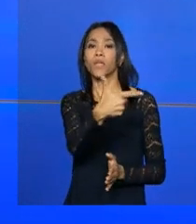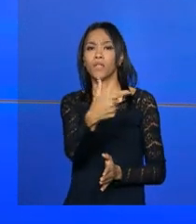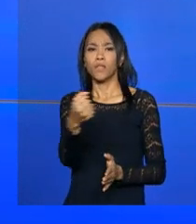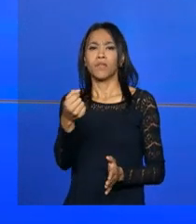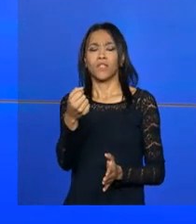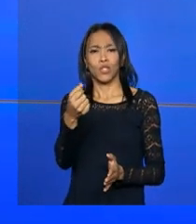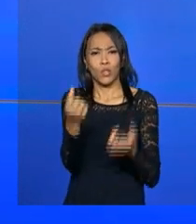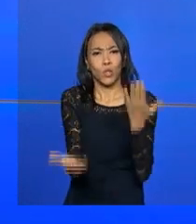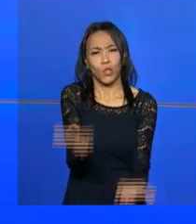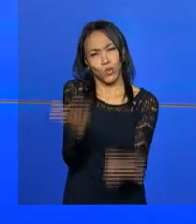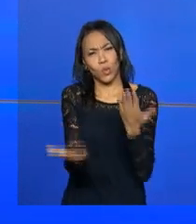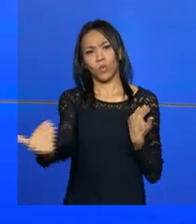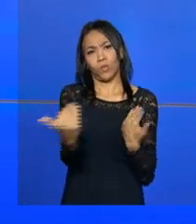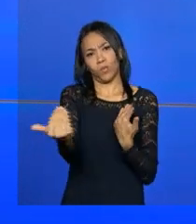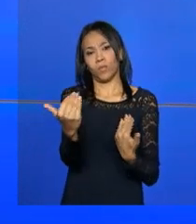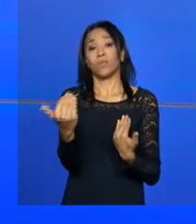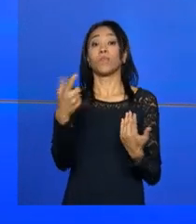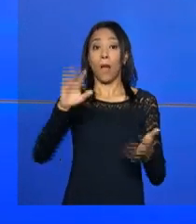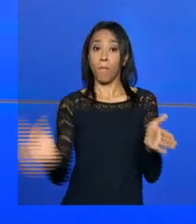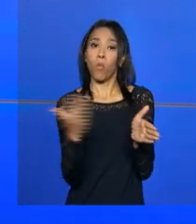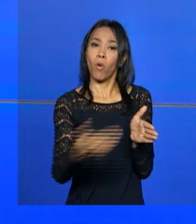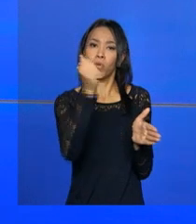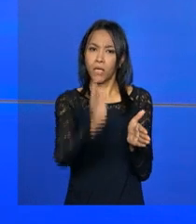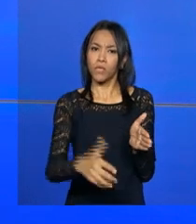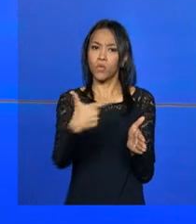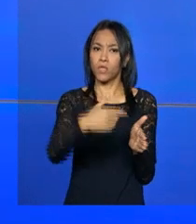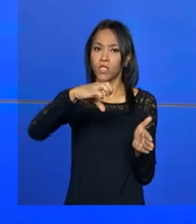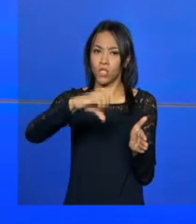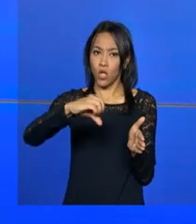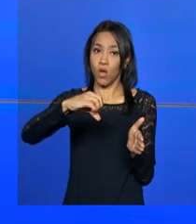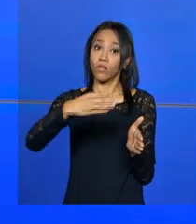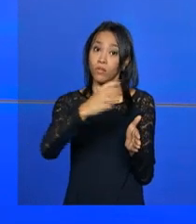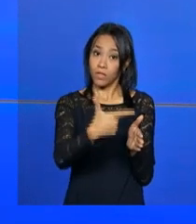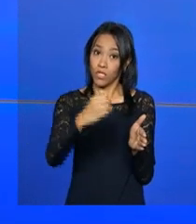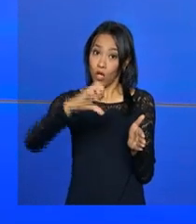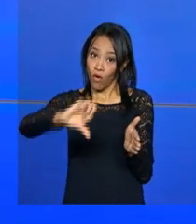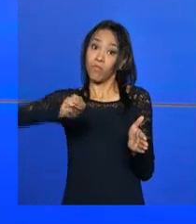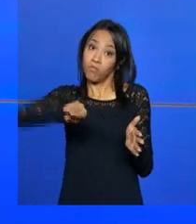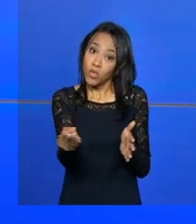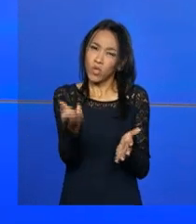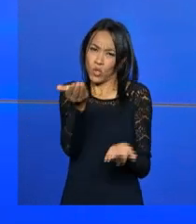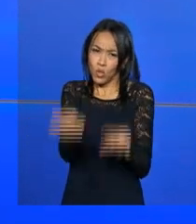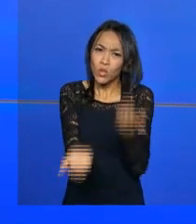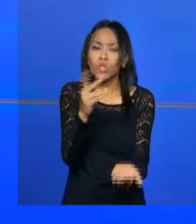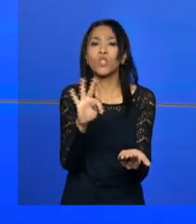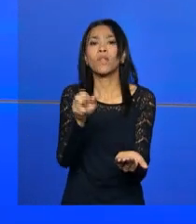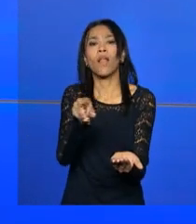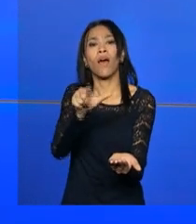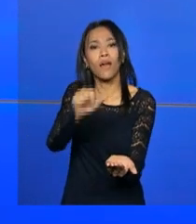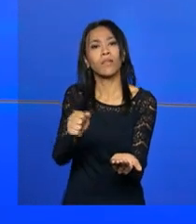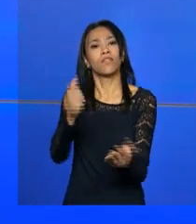à safra anterior. A produção brasileira vai ser de 209 milhões de toneladas, segundo o levantamento divulgado pela